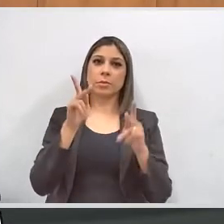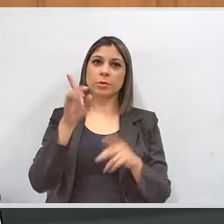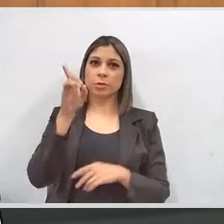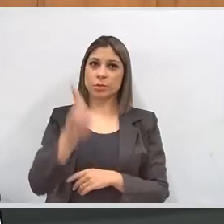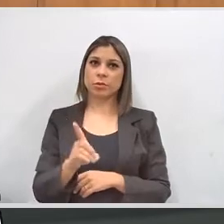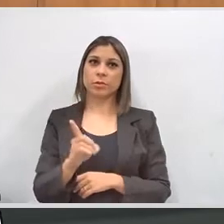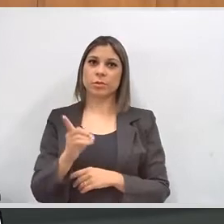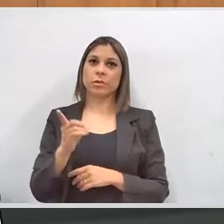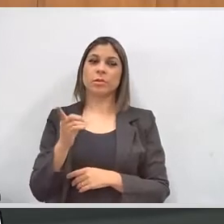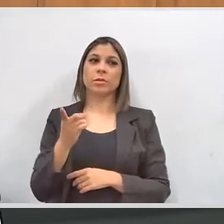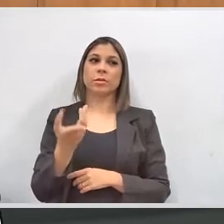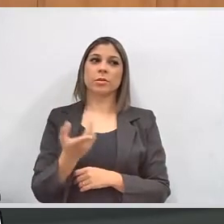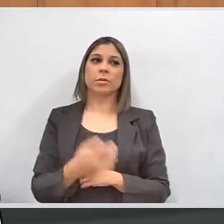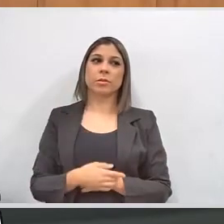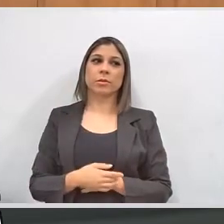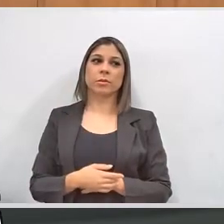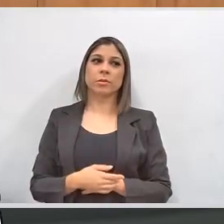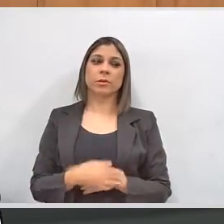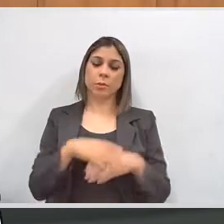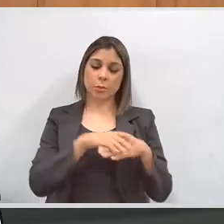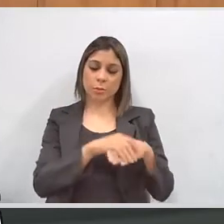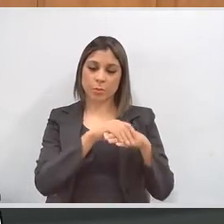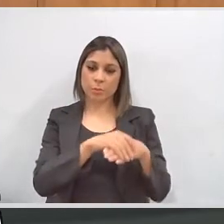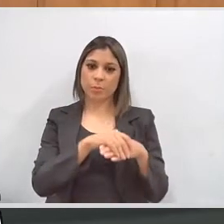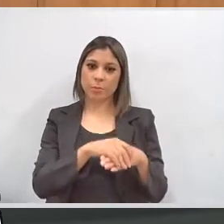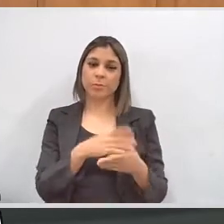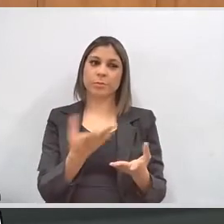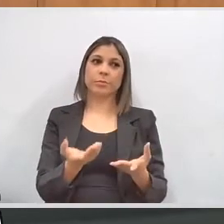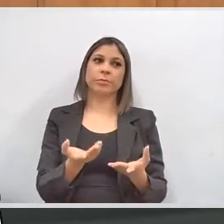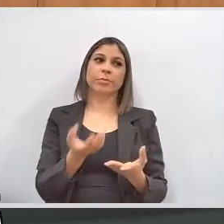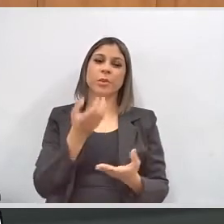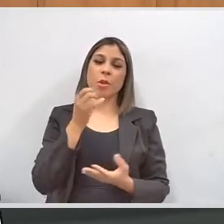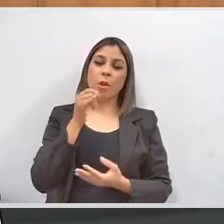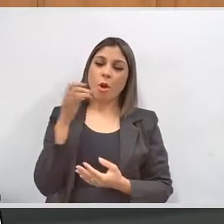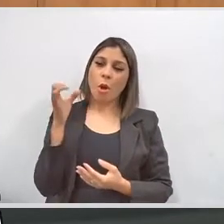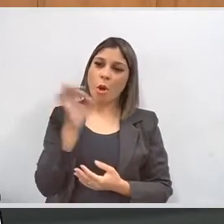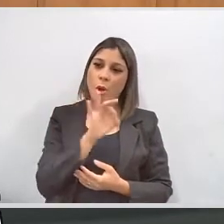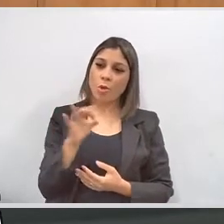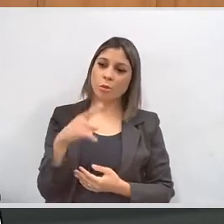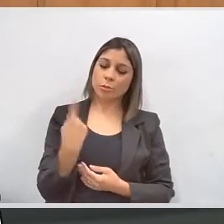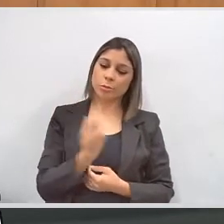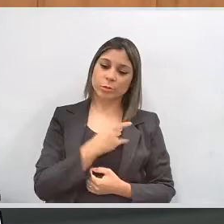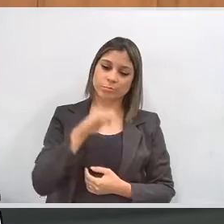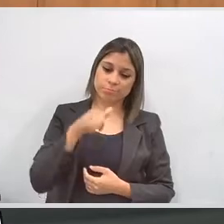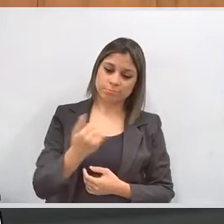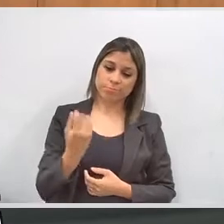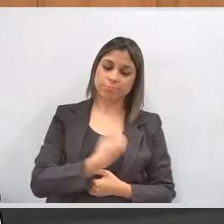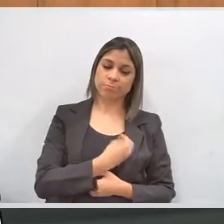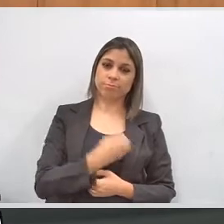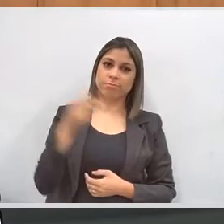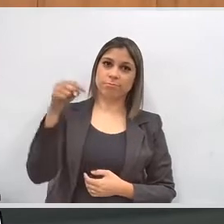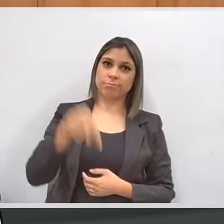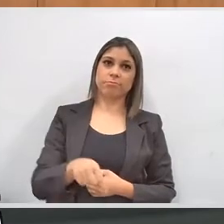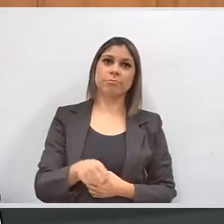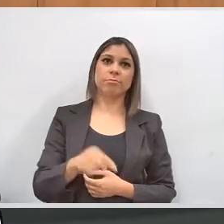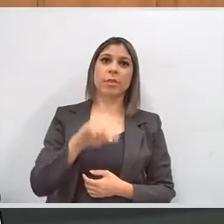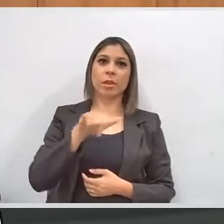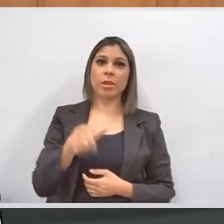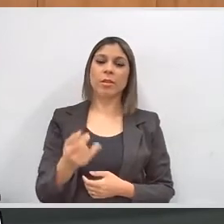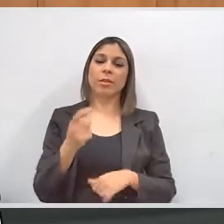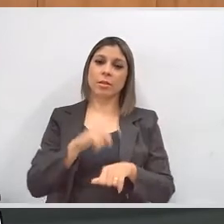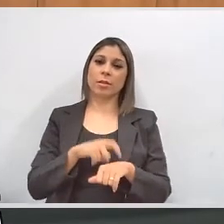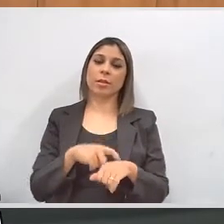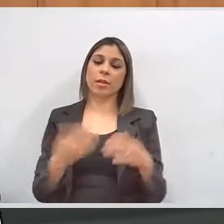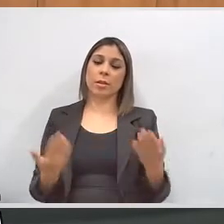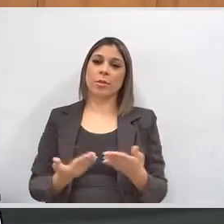Deficiência, cumprimento o senhor. É uma excelente oportunidade de estarmos aqui reunidos. É uma